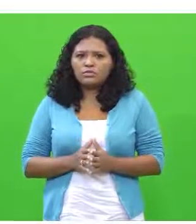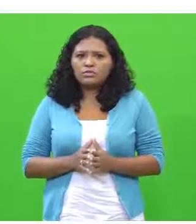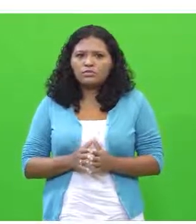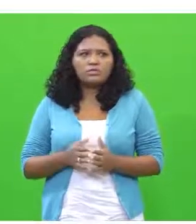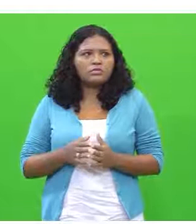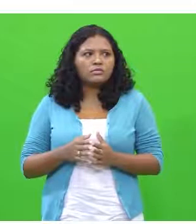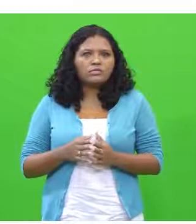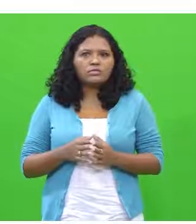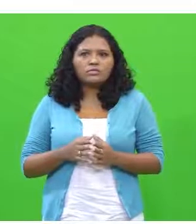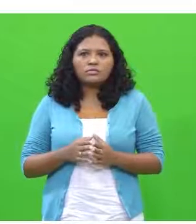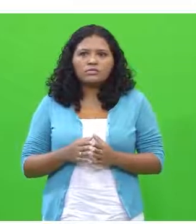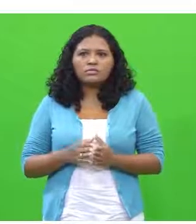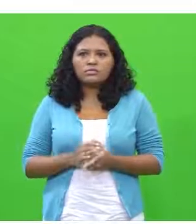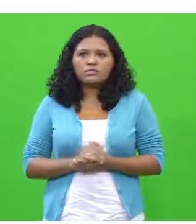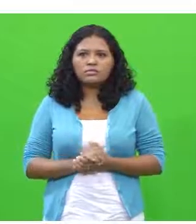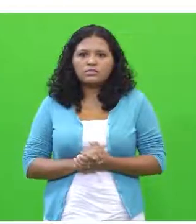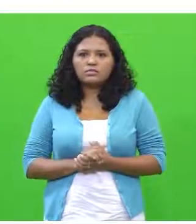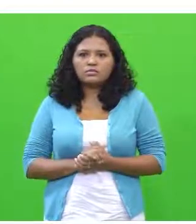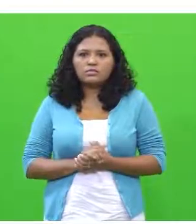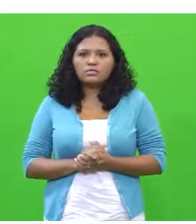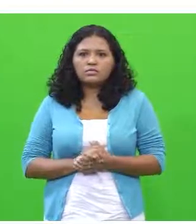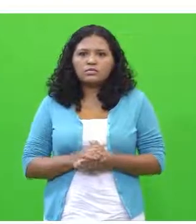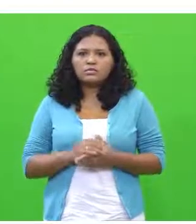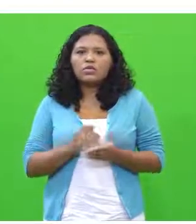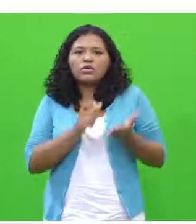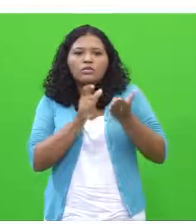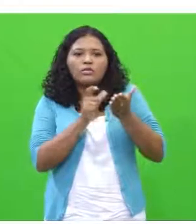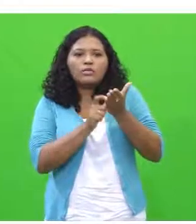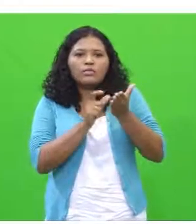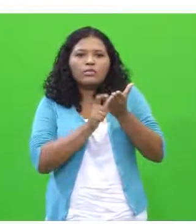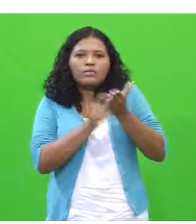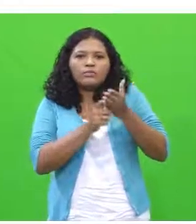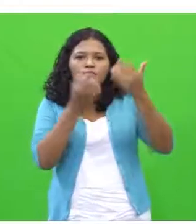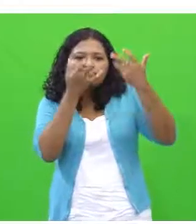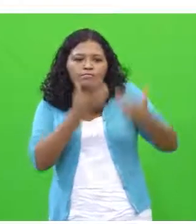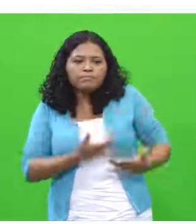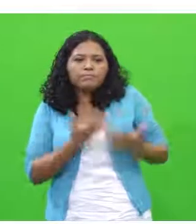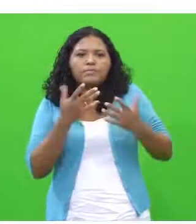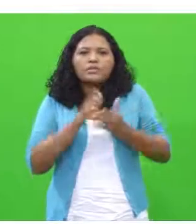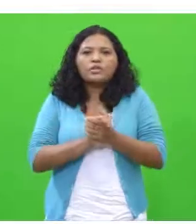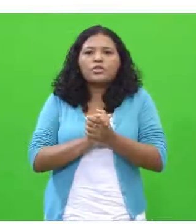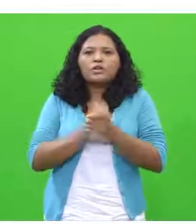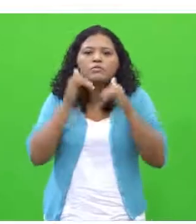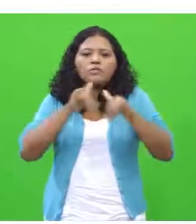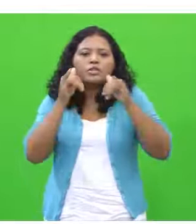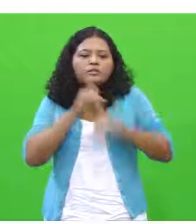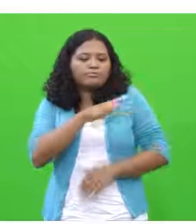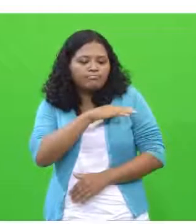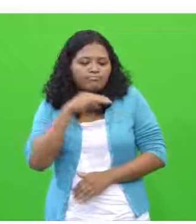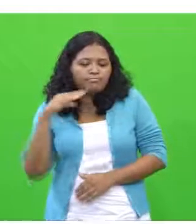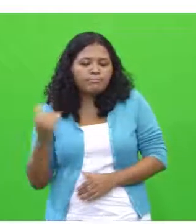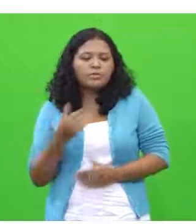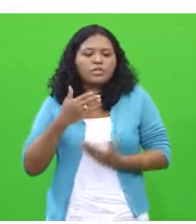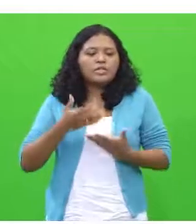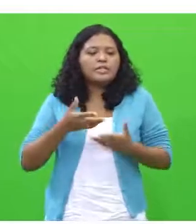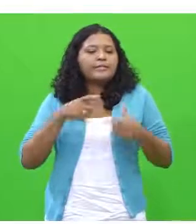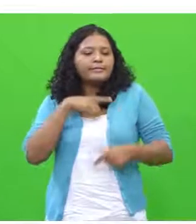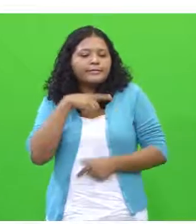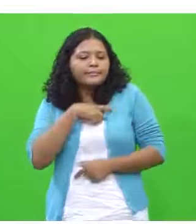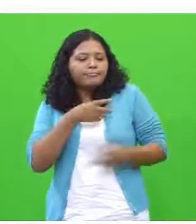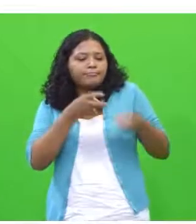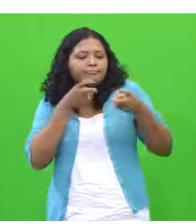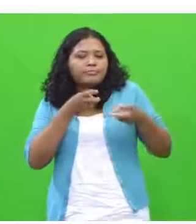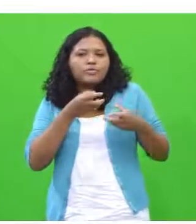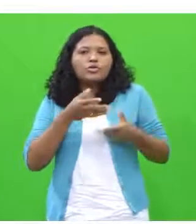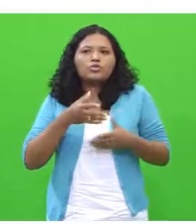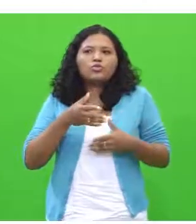estabelece como abusiva toda a propaganda dirigida à criança que tem a intenção de persuadi-la para